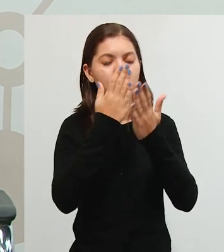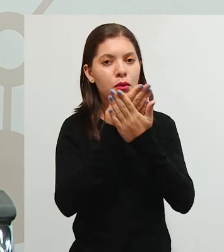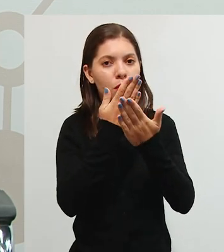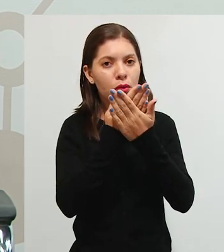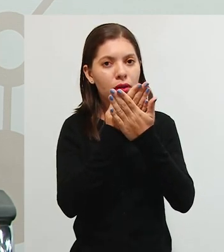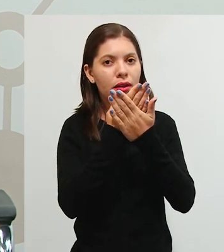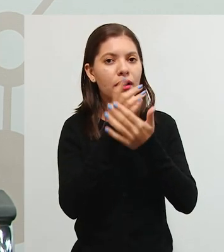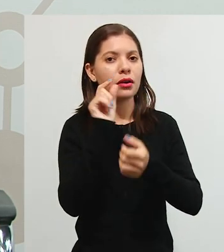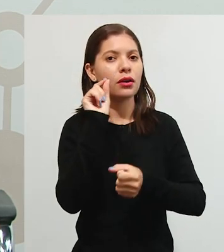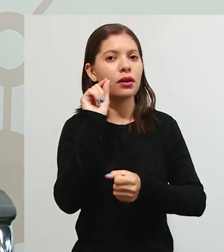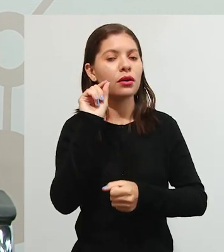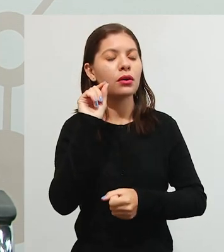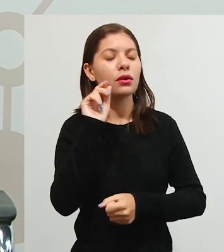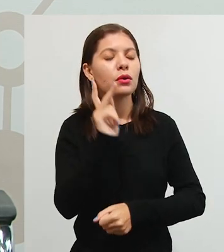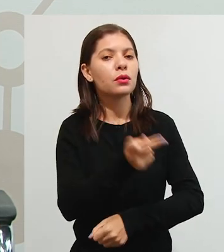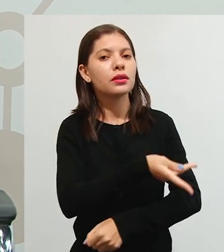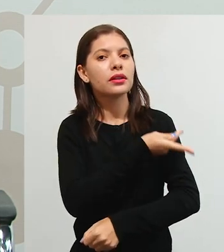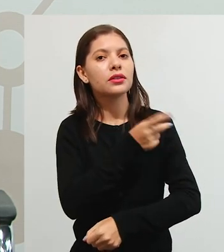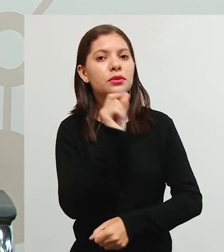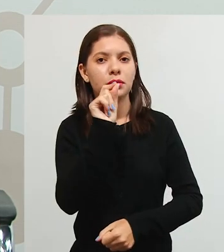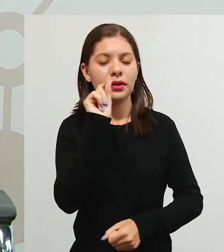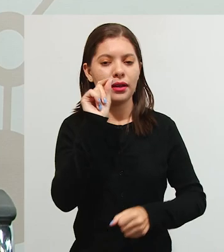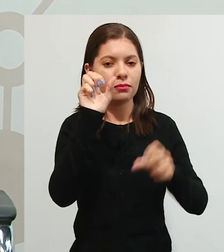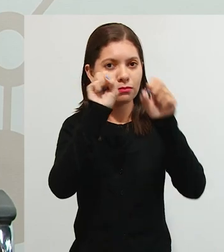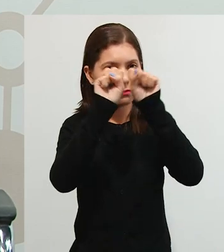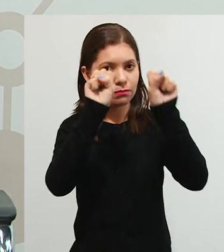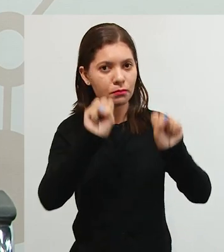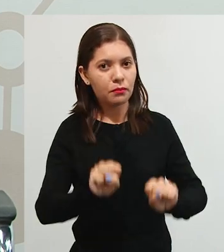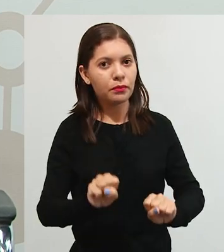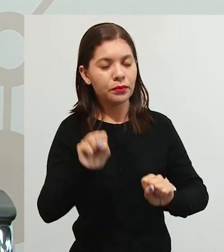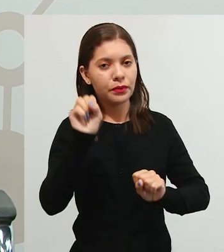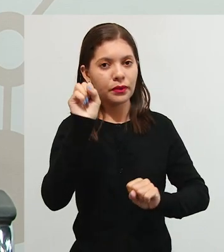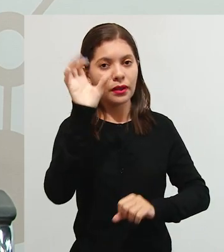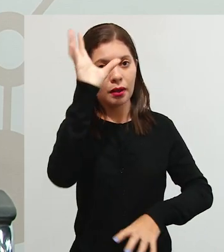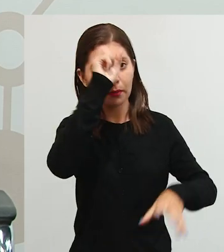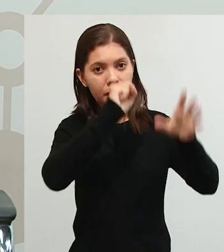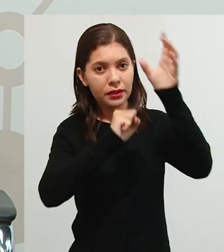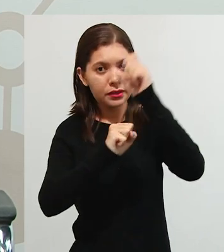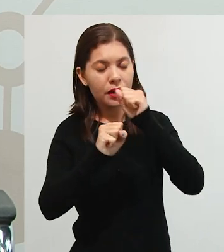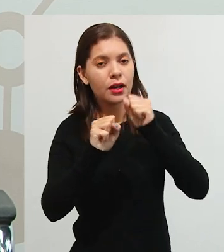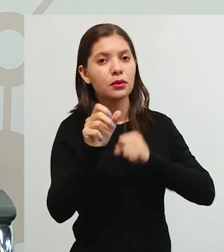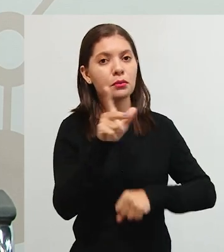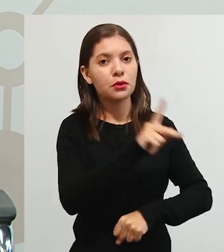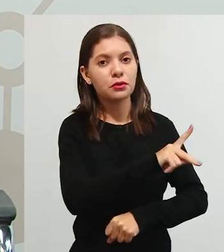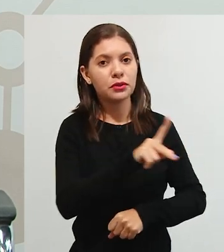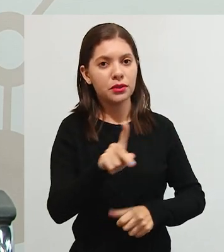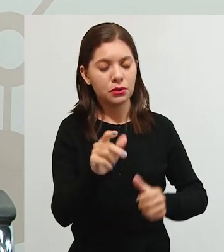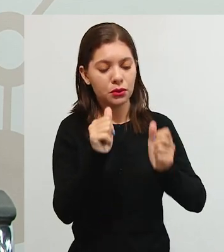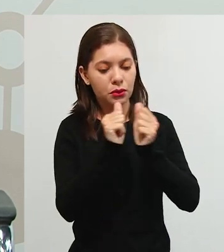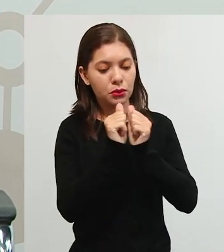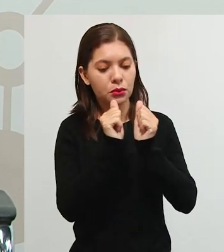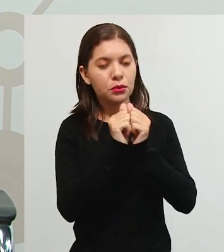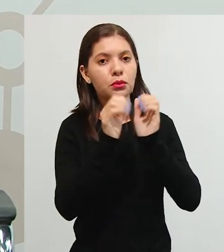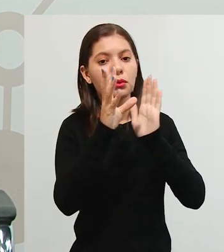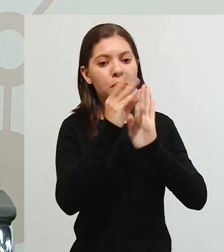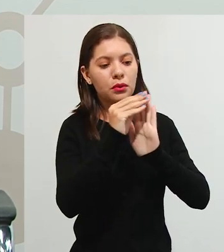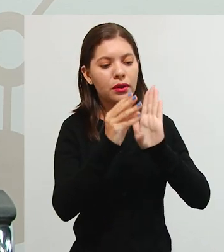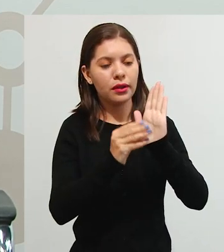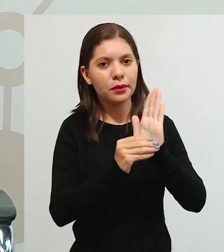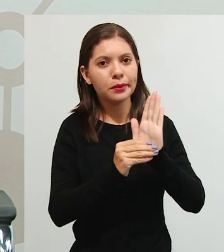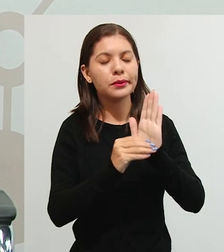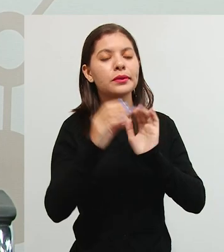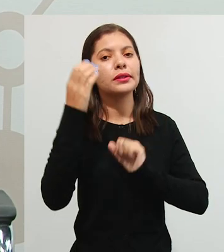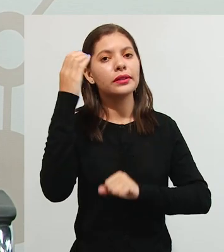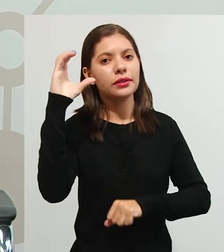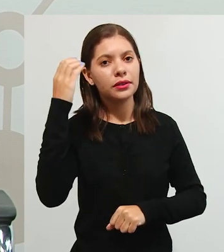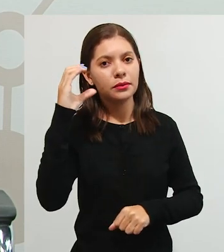essa aprendizagem através da mediação do professor com os conteúdos sistematizados, com os conteúdos científicos